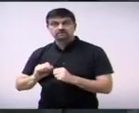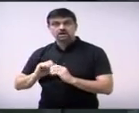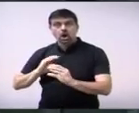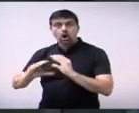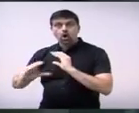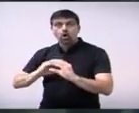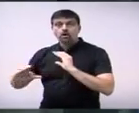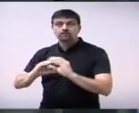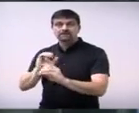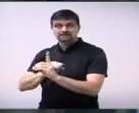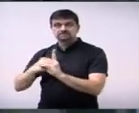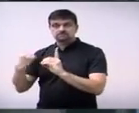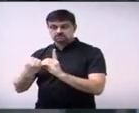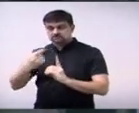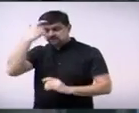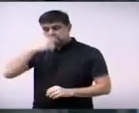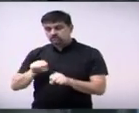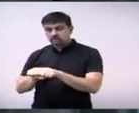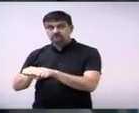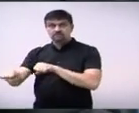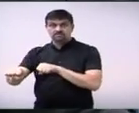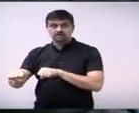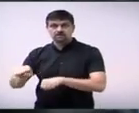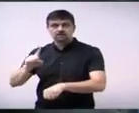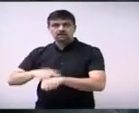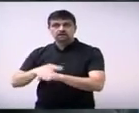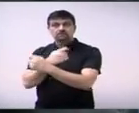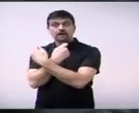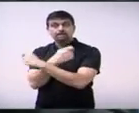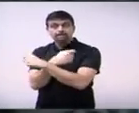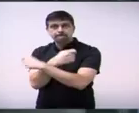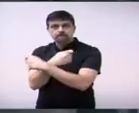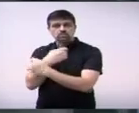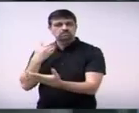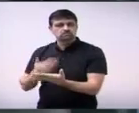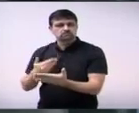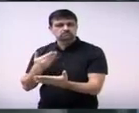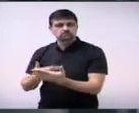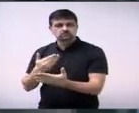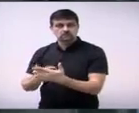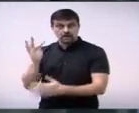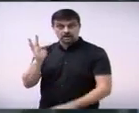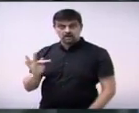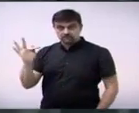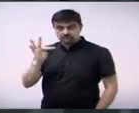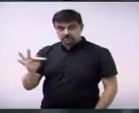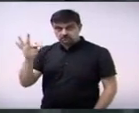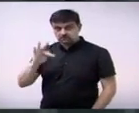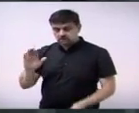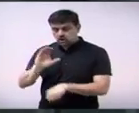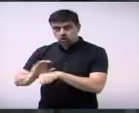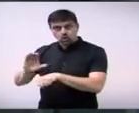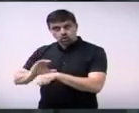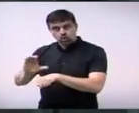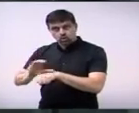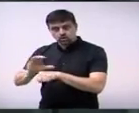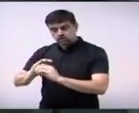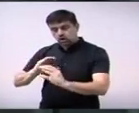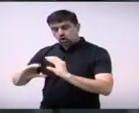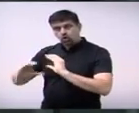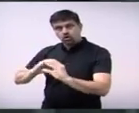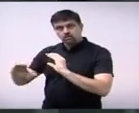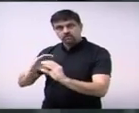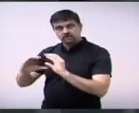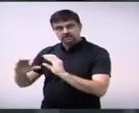e na faculdade na PUC no curso de comunicação social nós